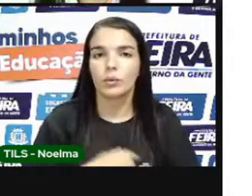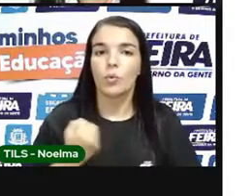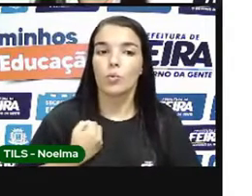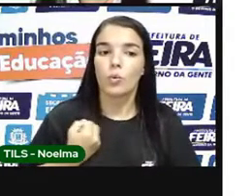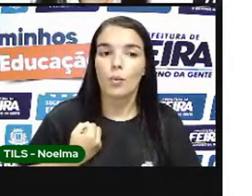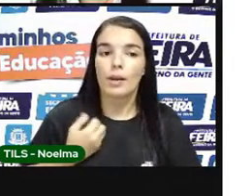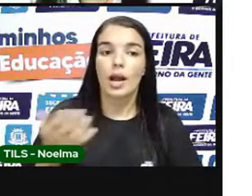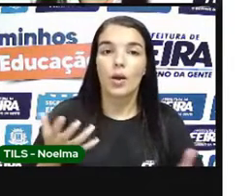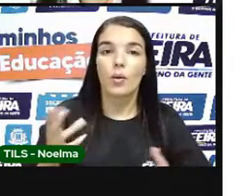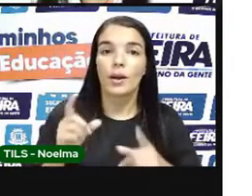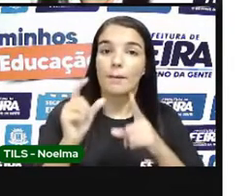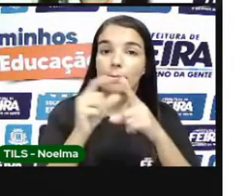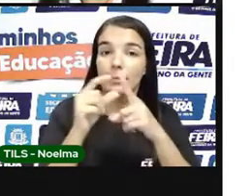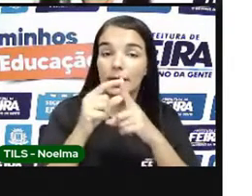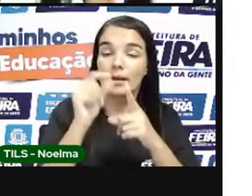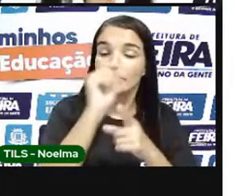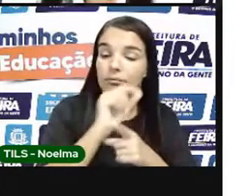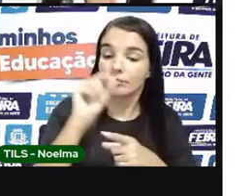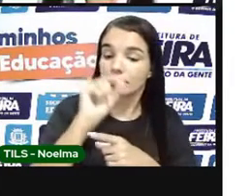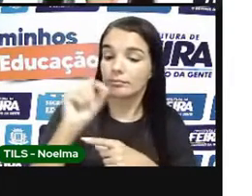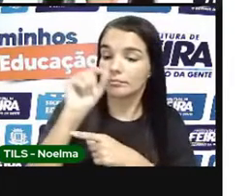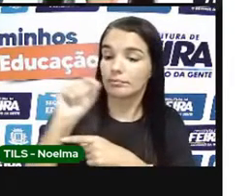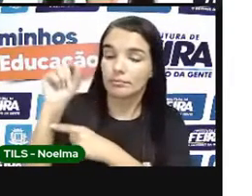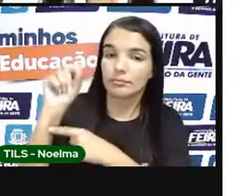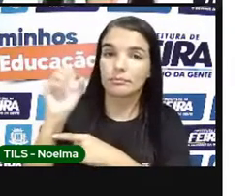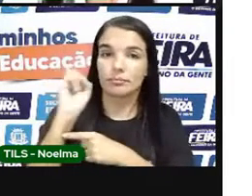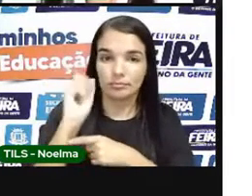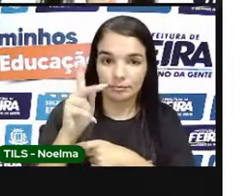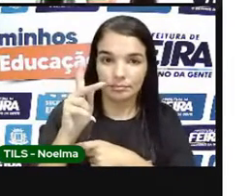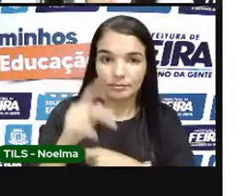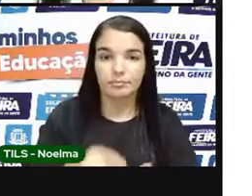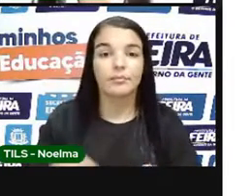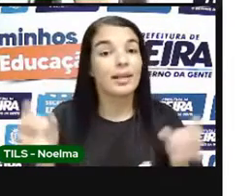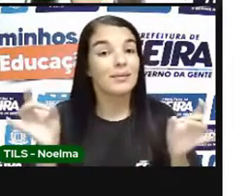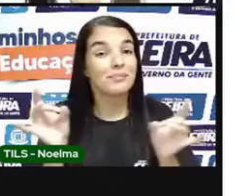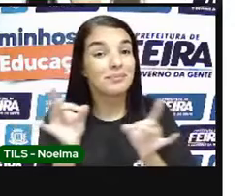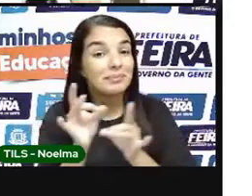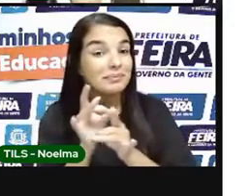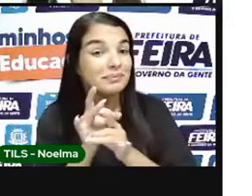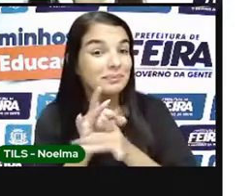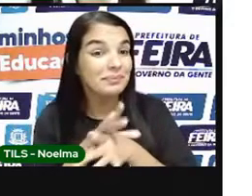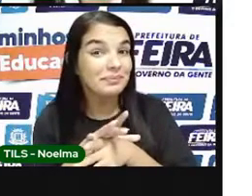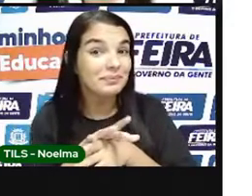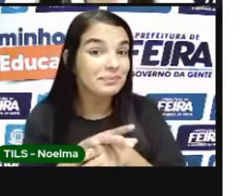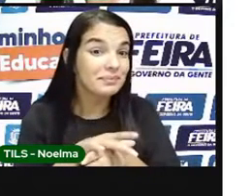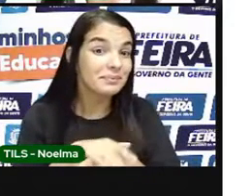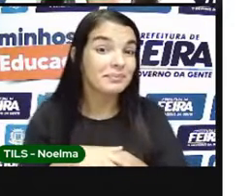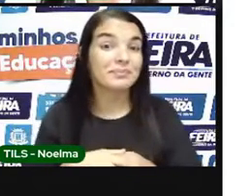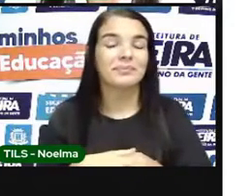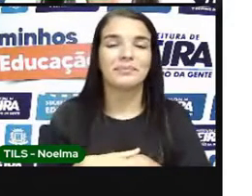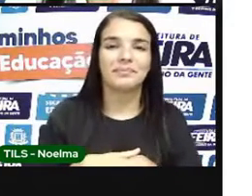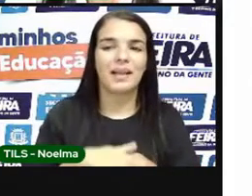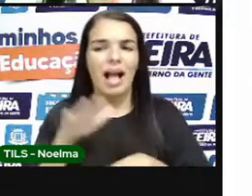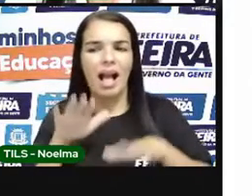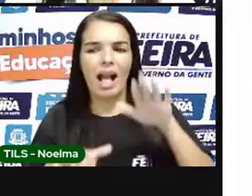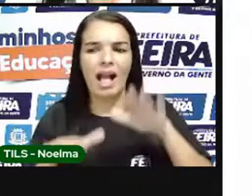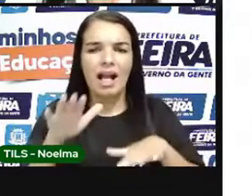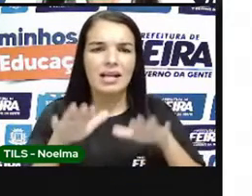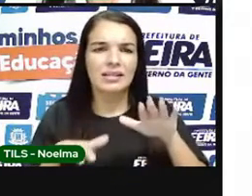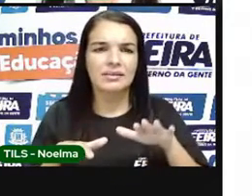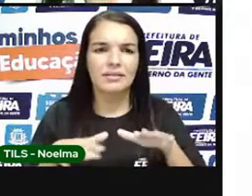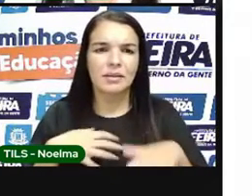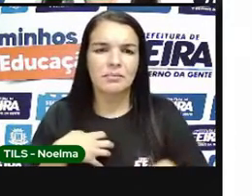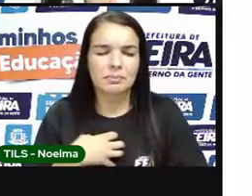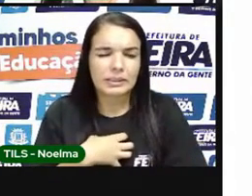escrever Como é que a gente Ler esse número Tá? E pra finalizar Às vezes